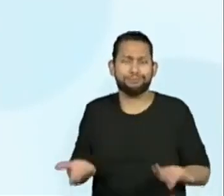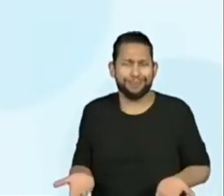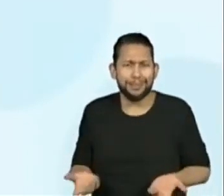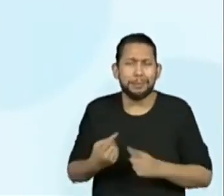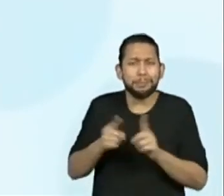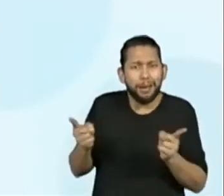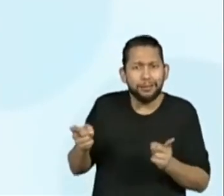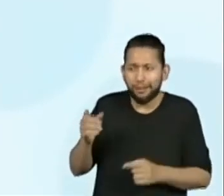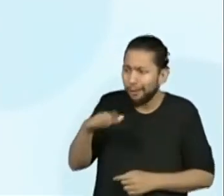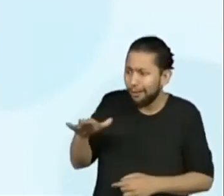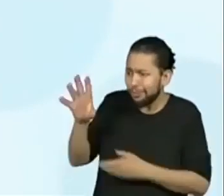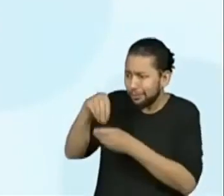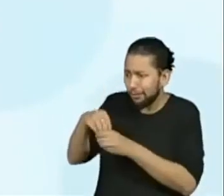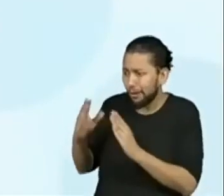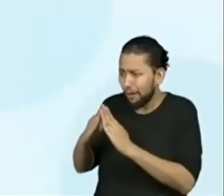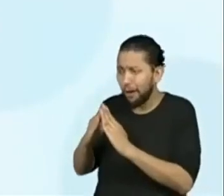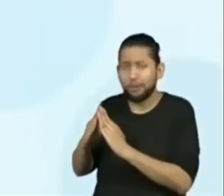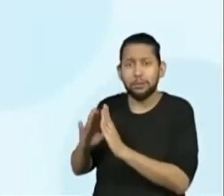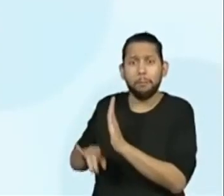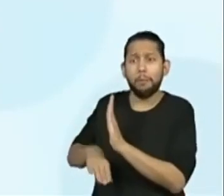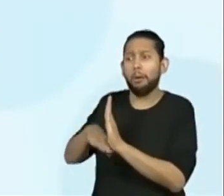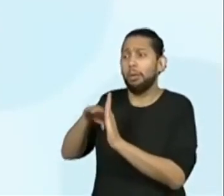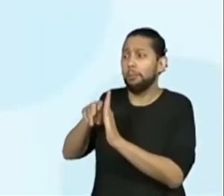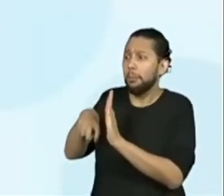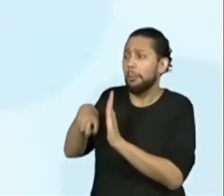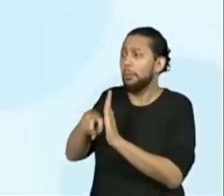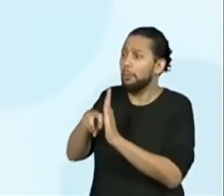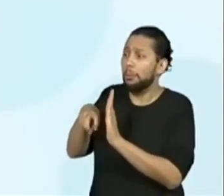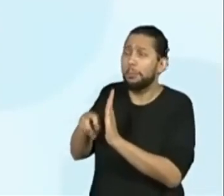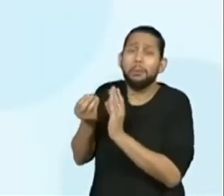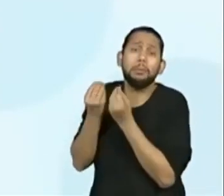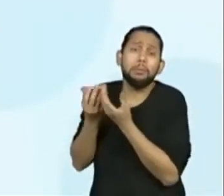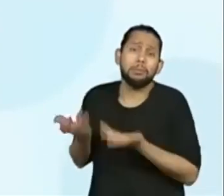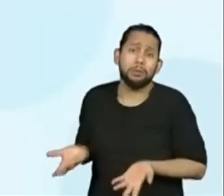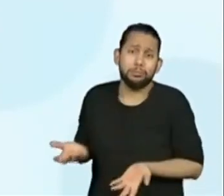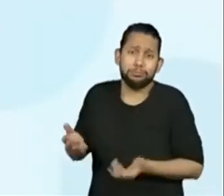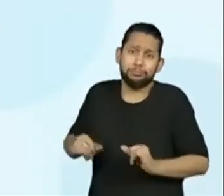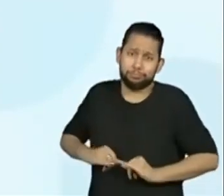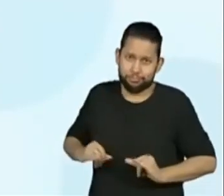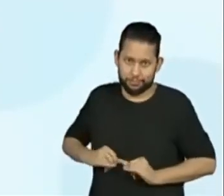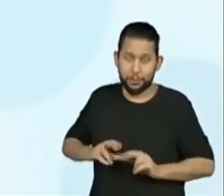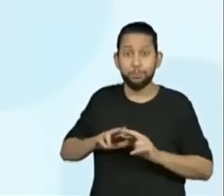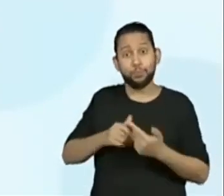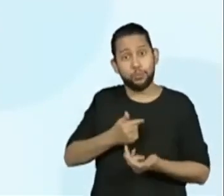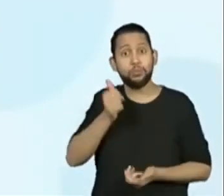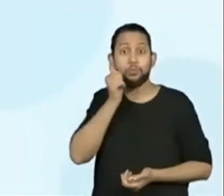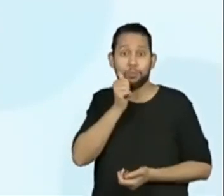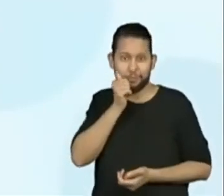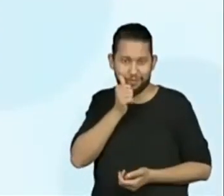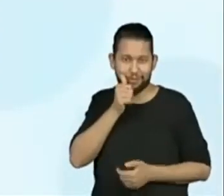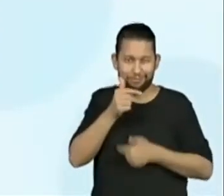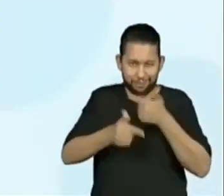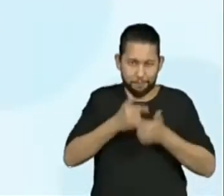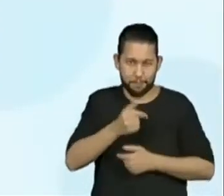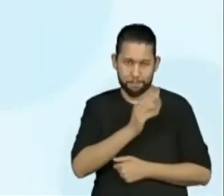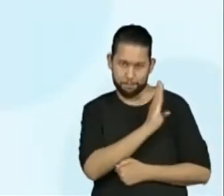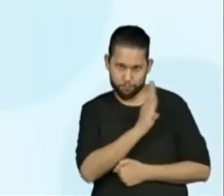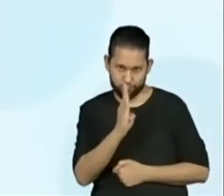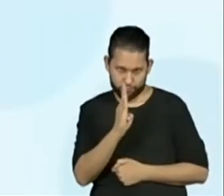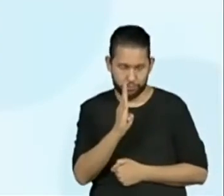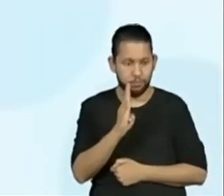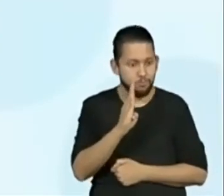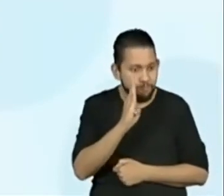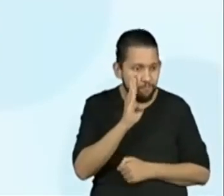que estão em casa, longe da escola e dos livros? Foi pensando nisso que a bibliotecária Kelly Pasek, que vive em